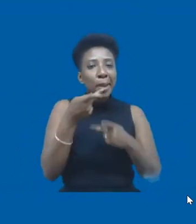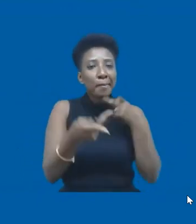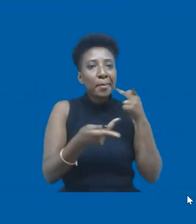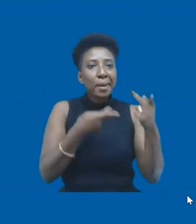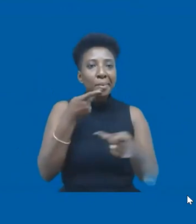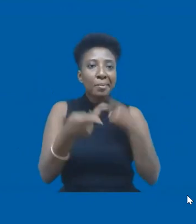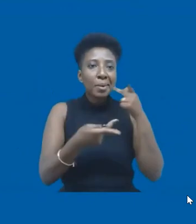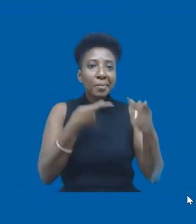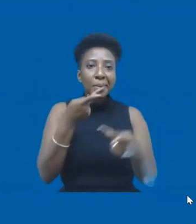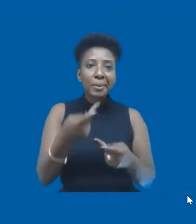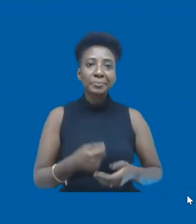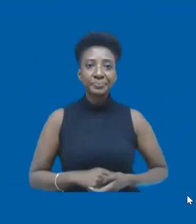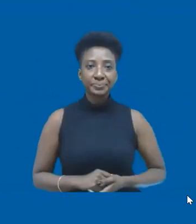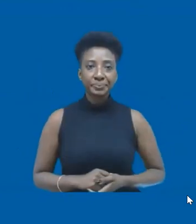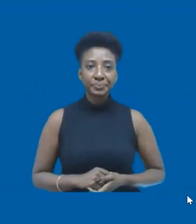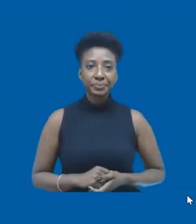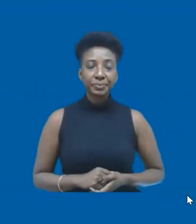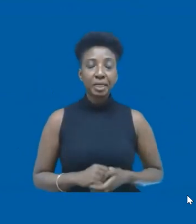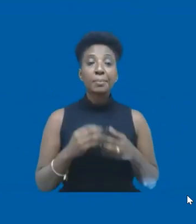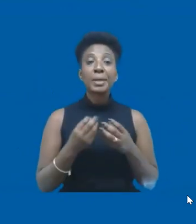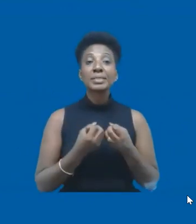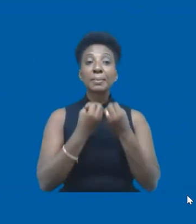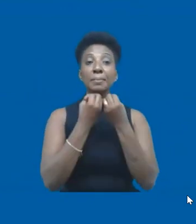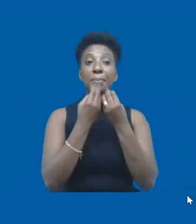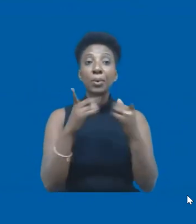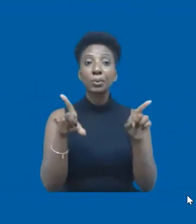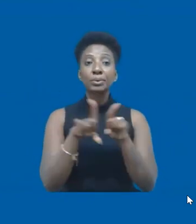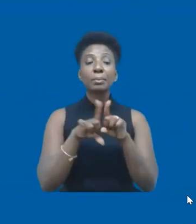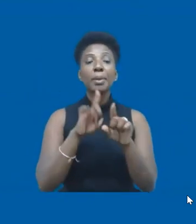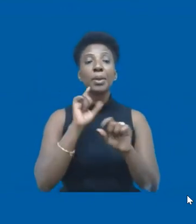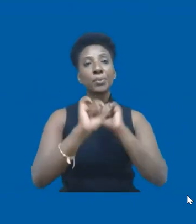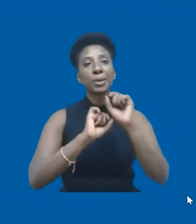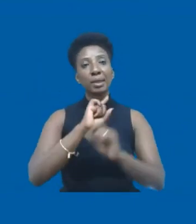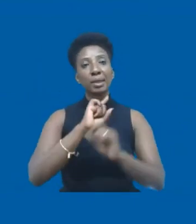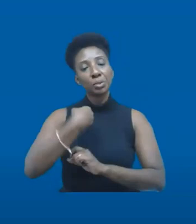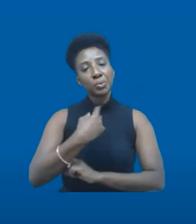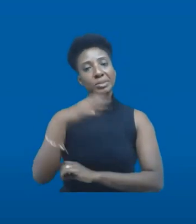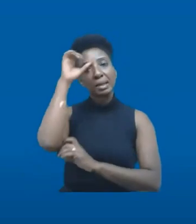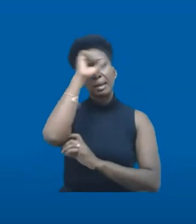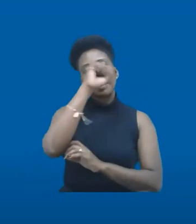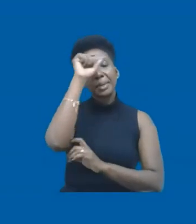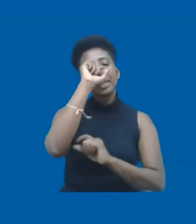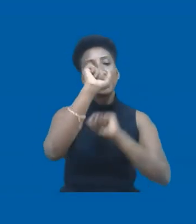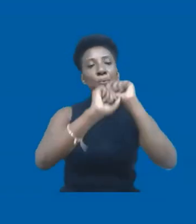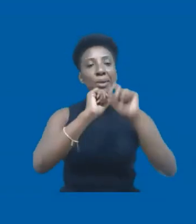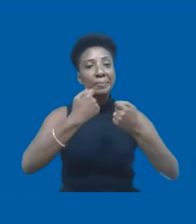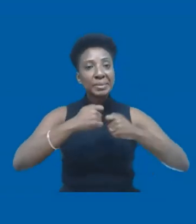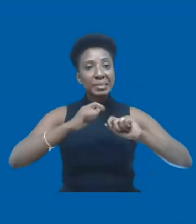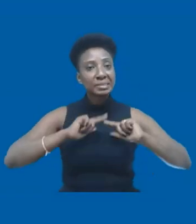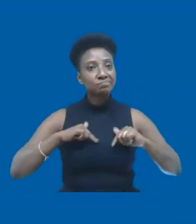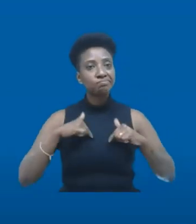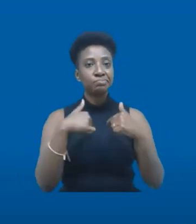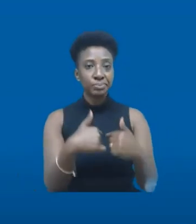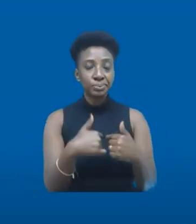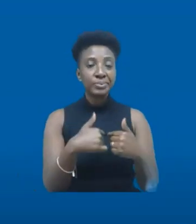é muito bom para a gente entender o que é que precisa ser feito. E se eu posso extrair alguma coisa da sua fala, que,